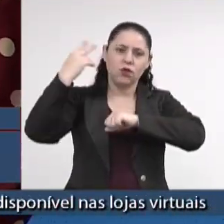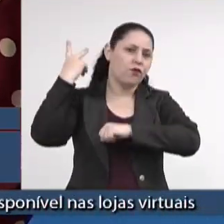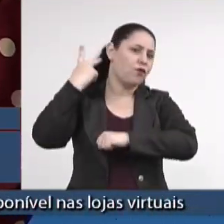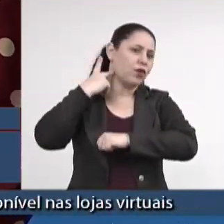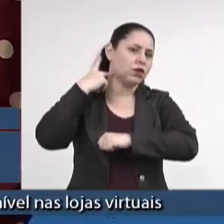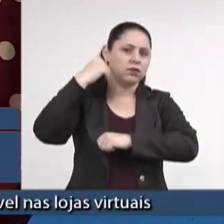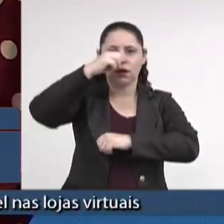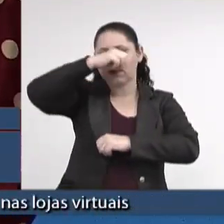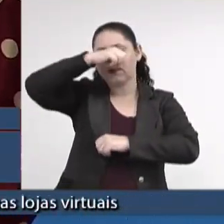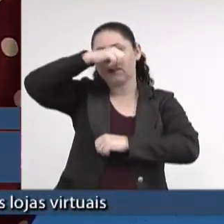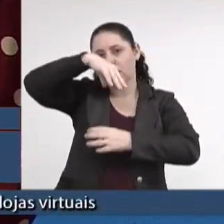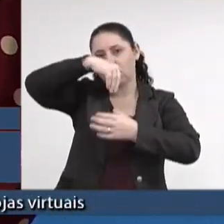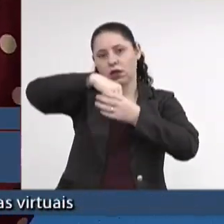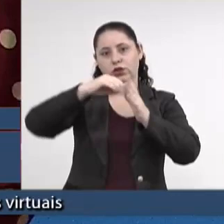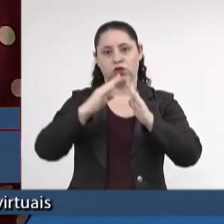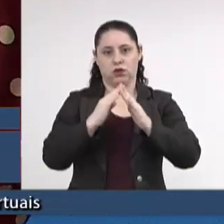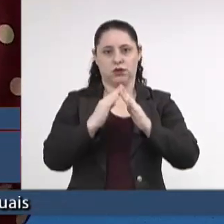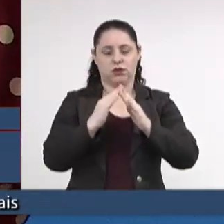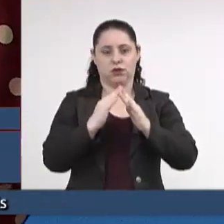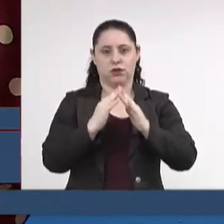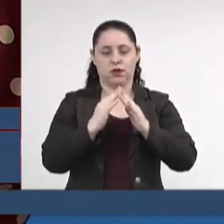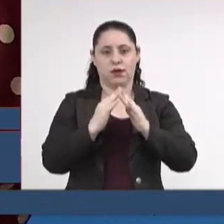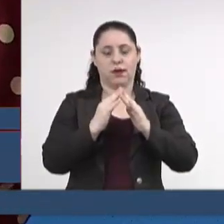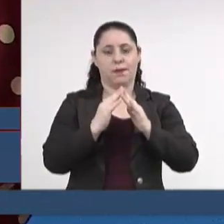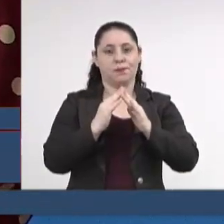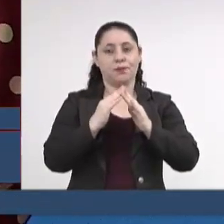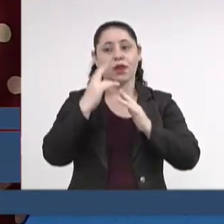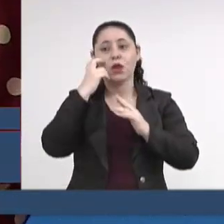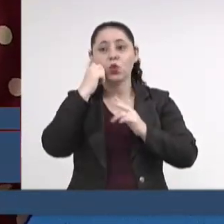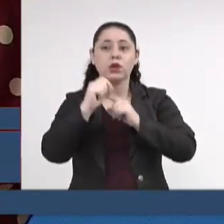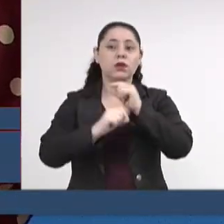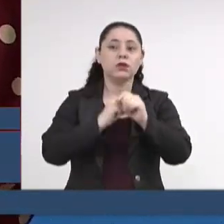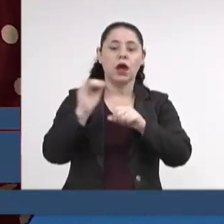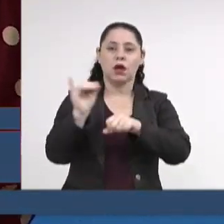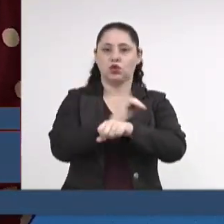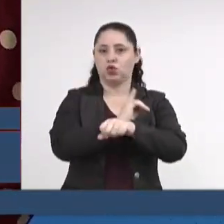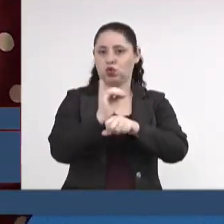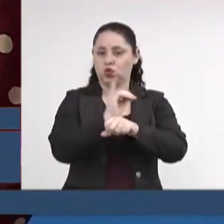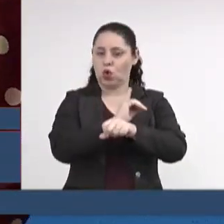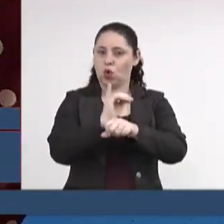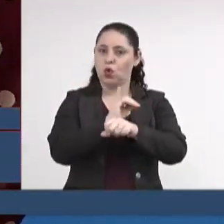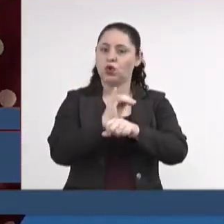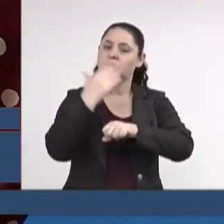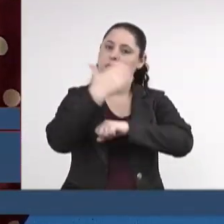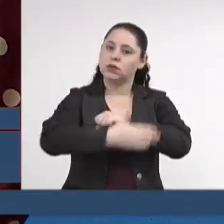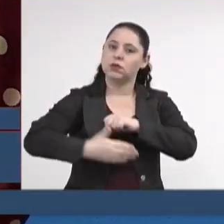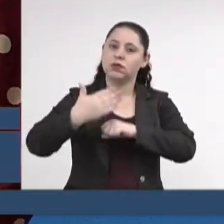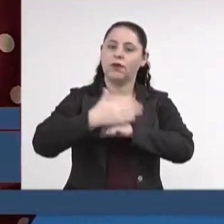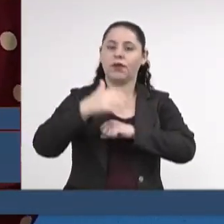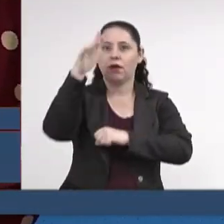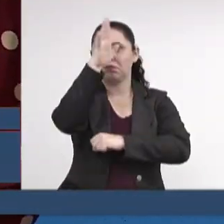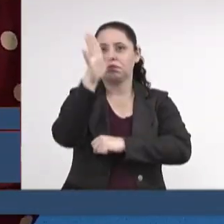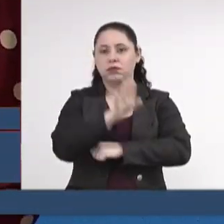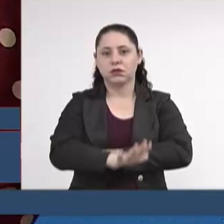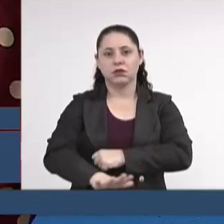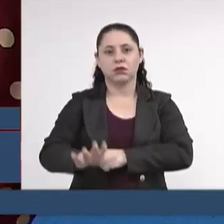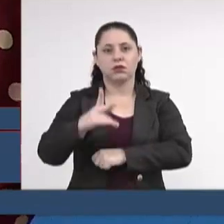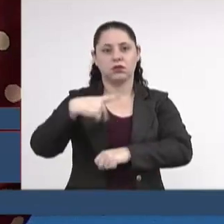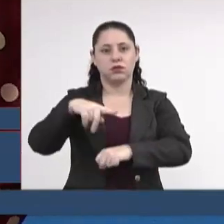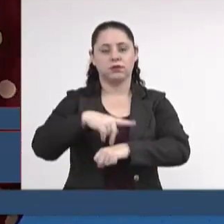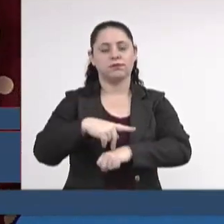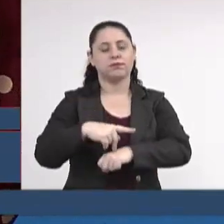vítimas de violência doméstica, adotando medidas como as defendidas em âmbito nacional.